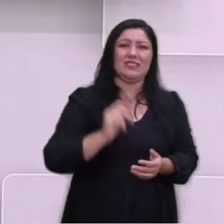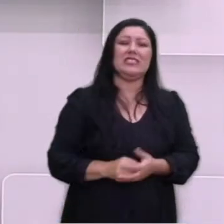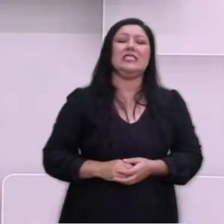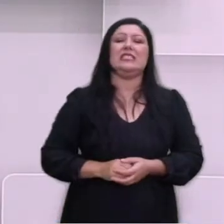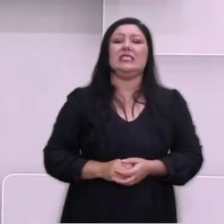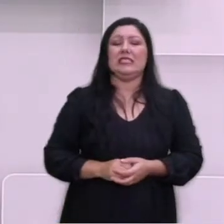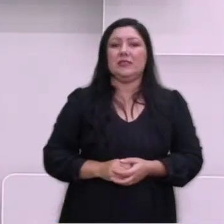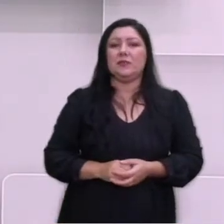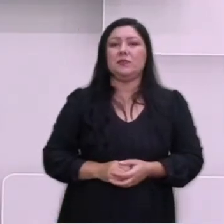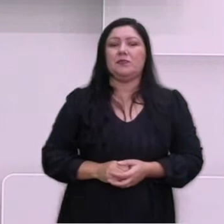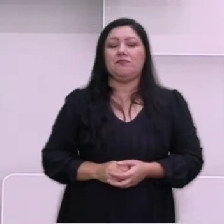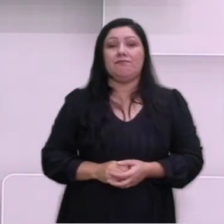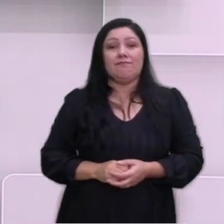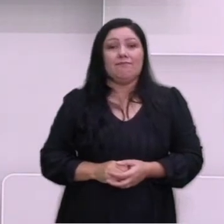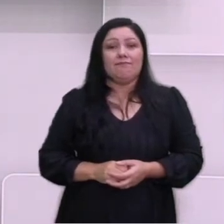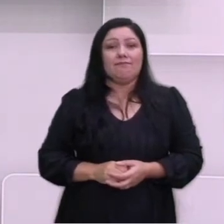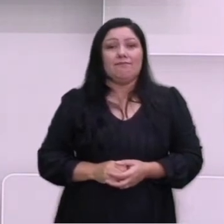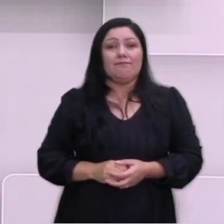muito dinheiro.